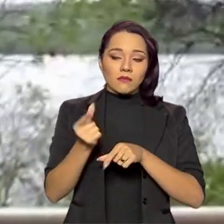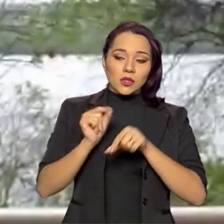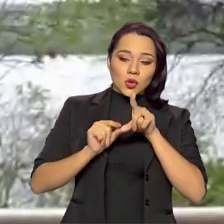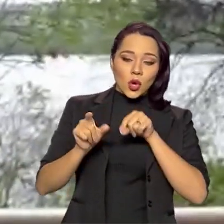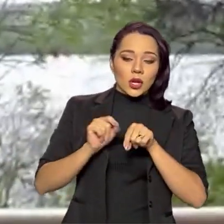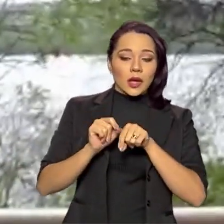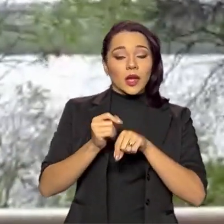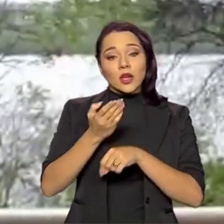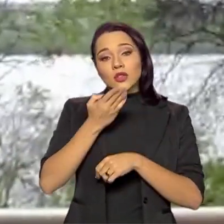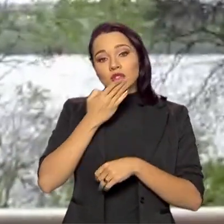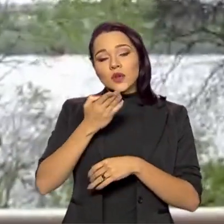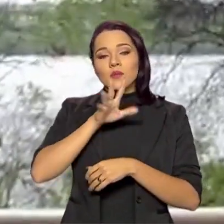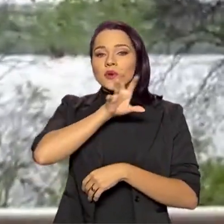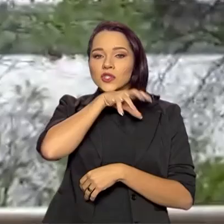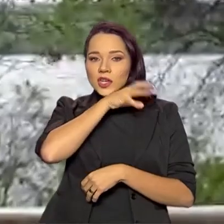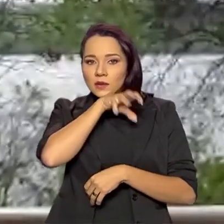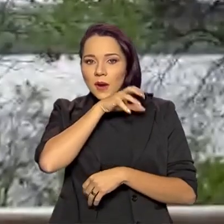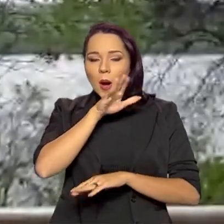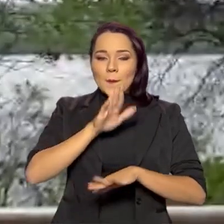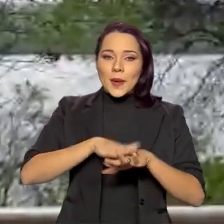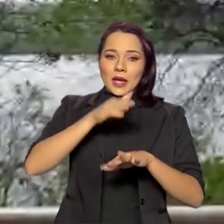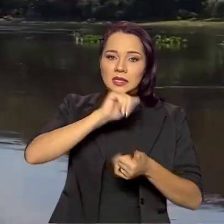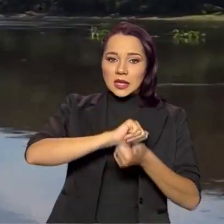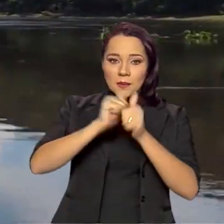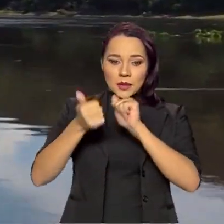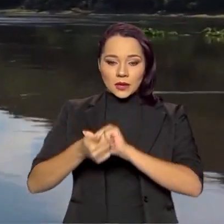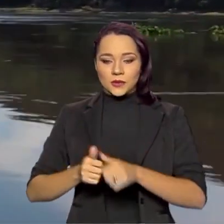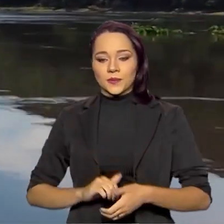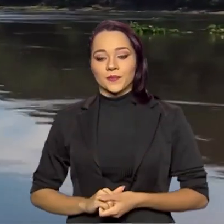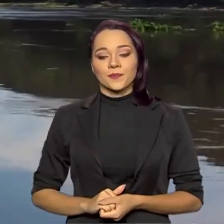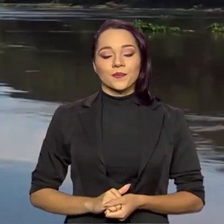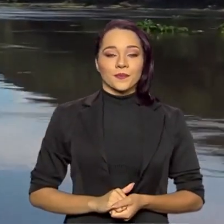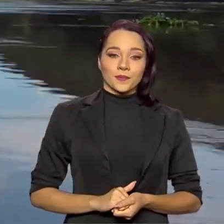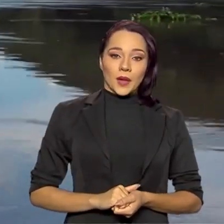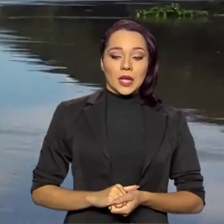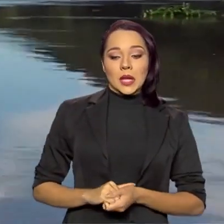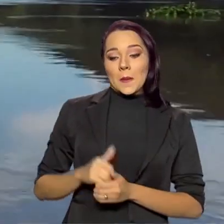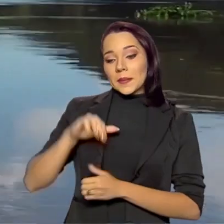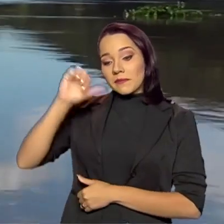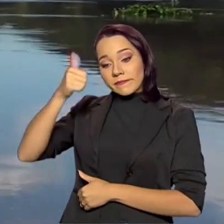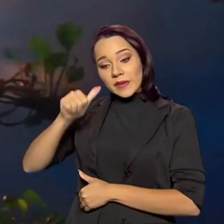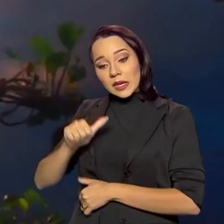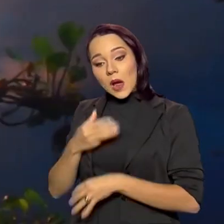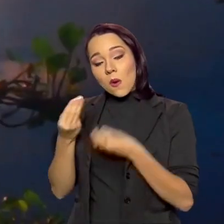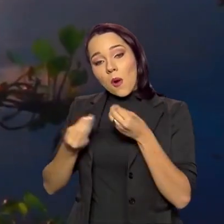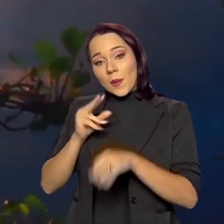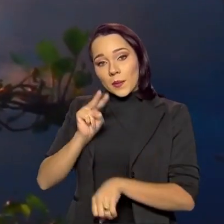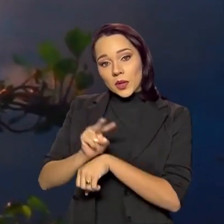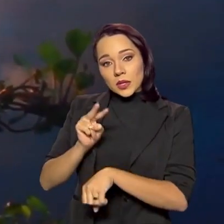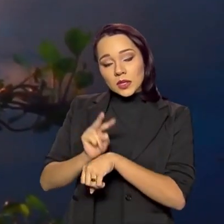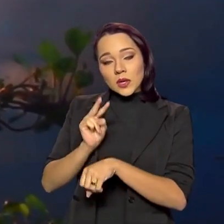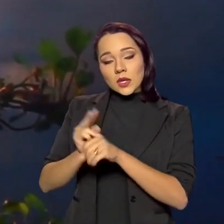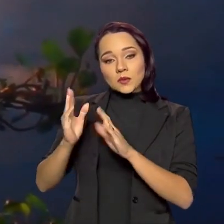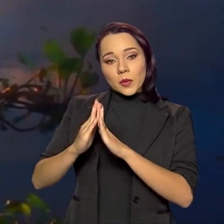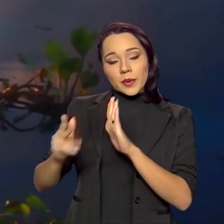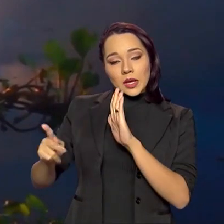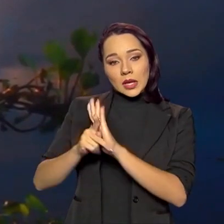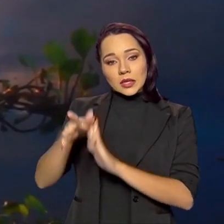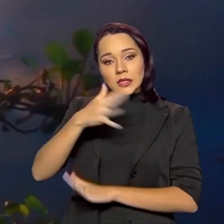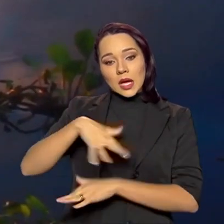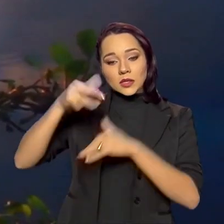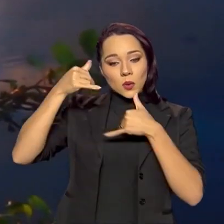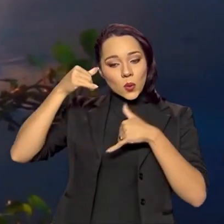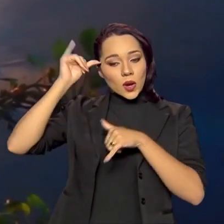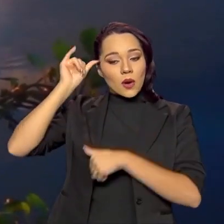raças e linhagens de animais mais adaptados. Para avaliar o grau de conservação das propriedades rurais,